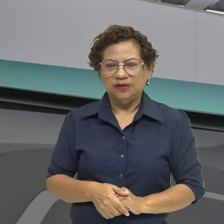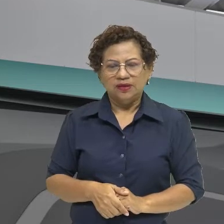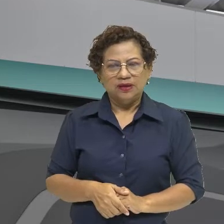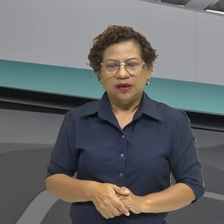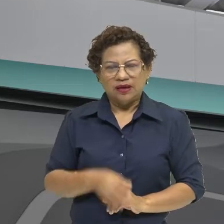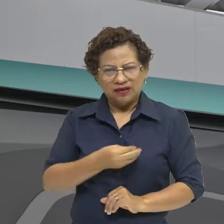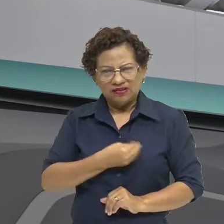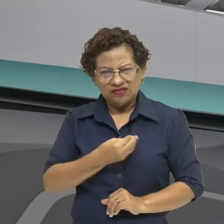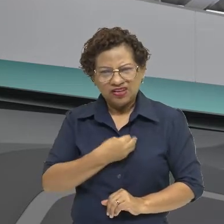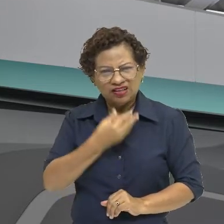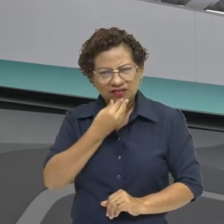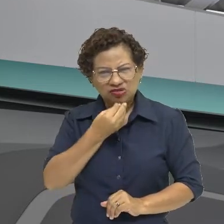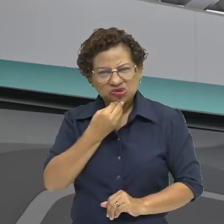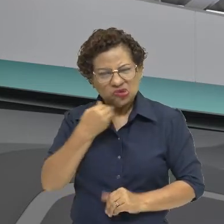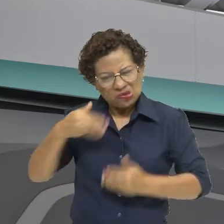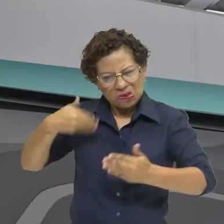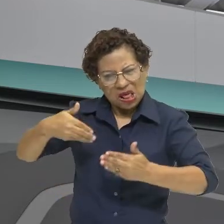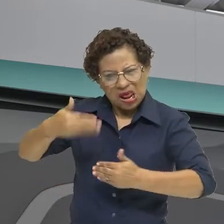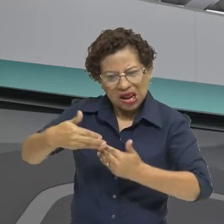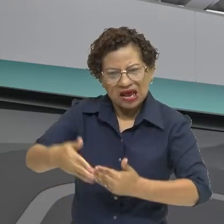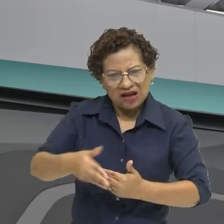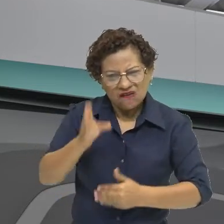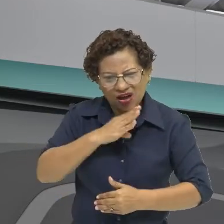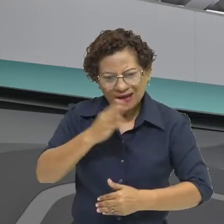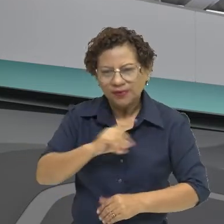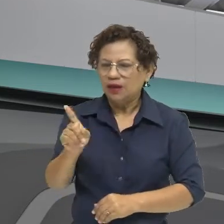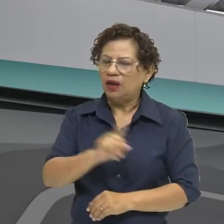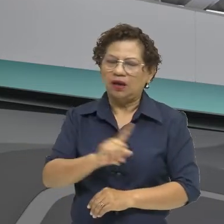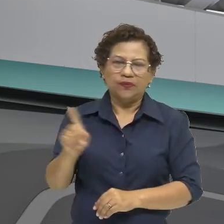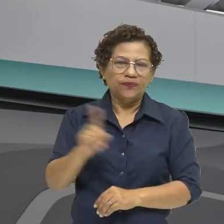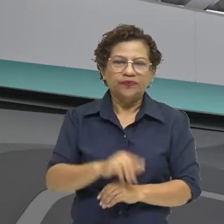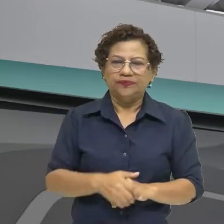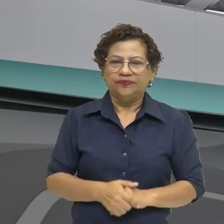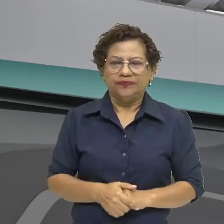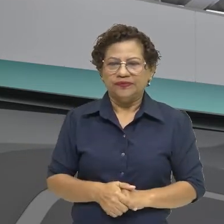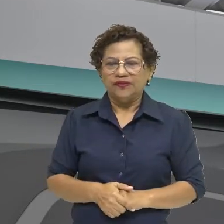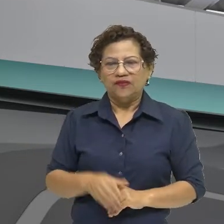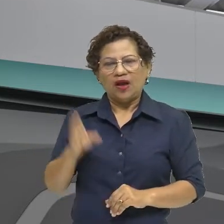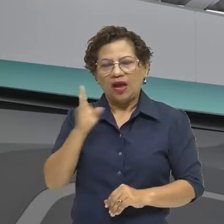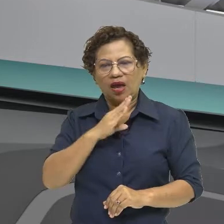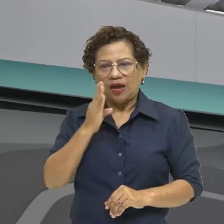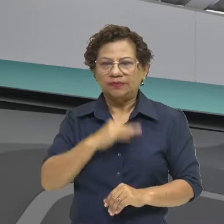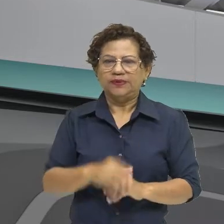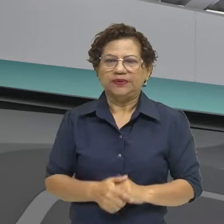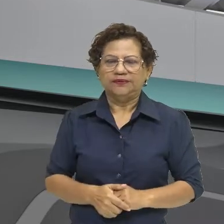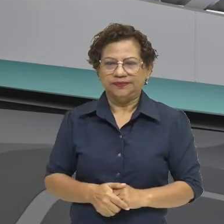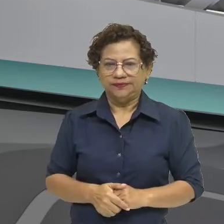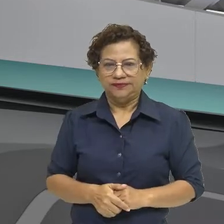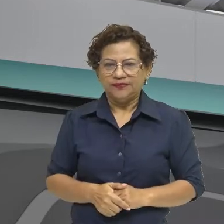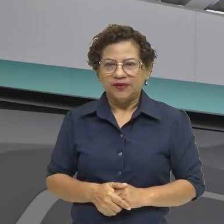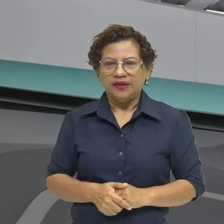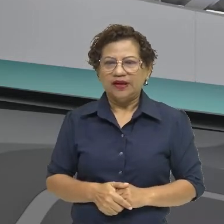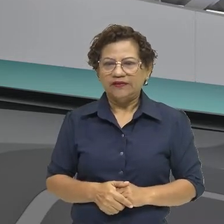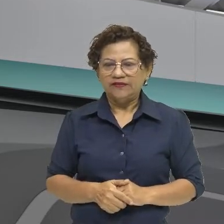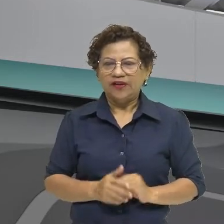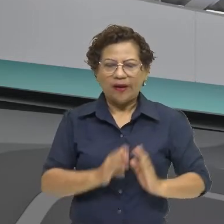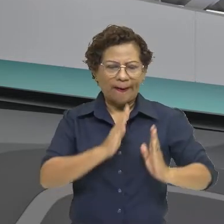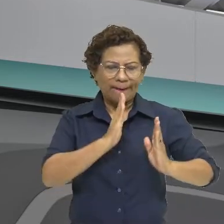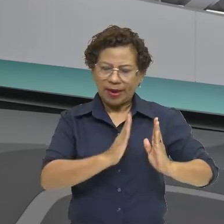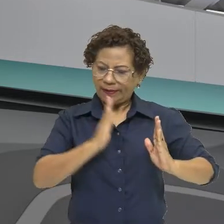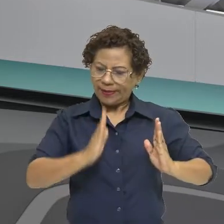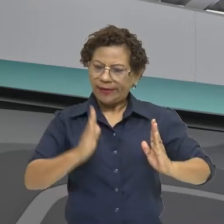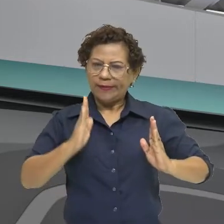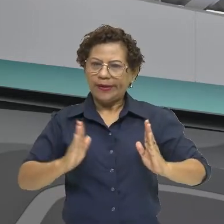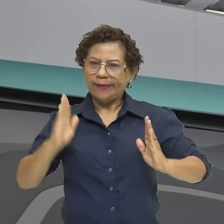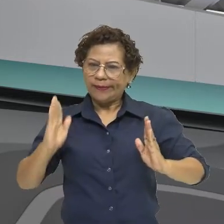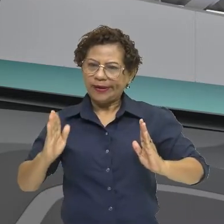Demorou milhares de anos para o homem chegar nesse patamar aqui, de domesticar, de trabalhar com cobre, certo?